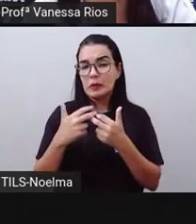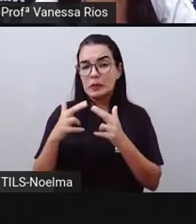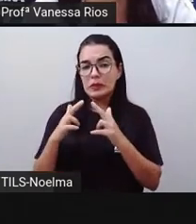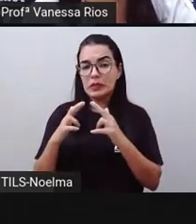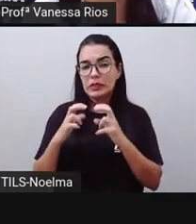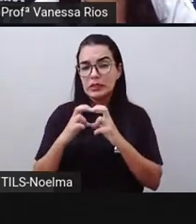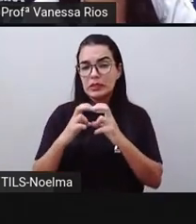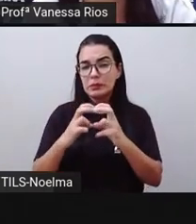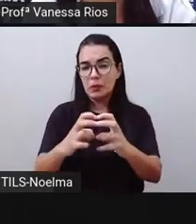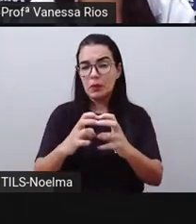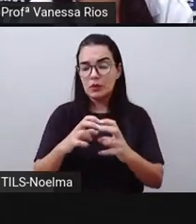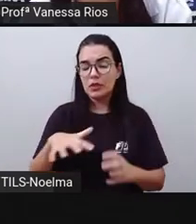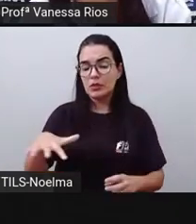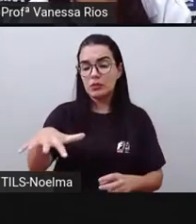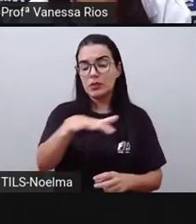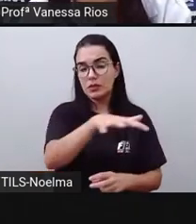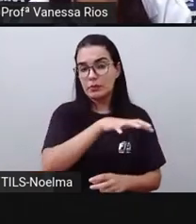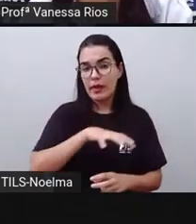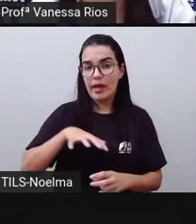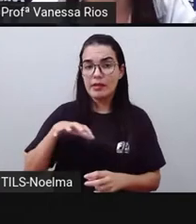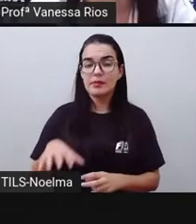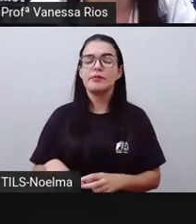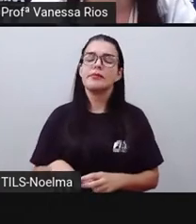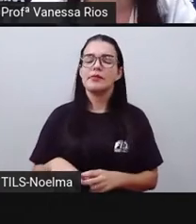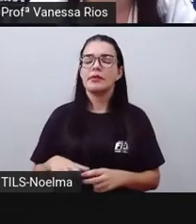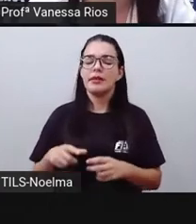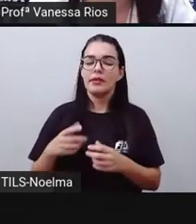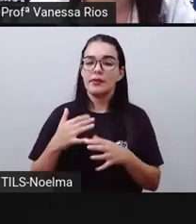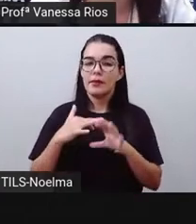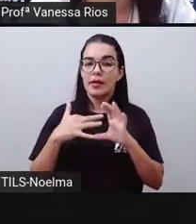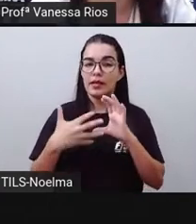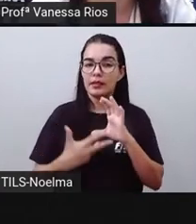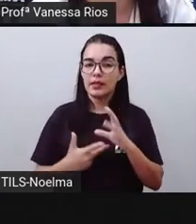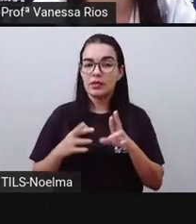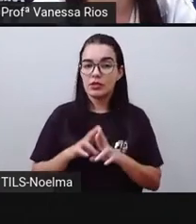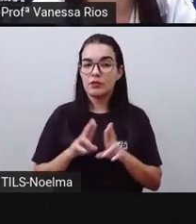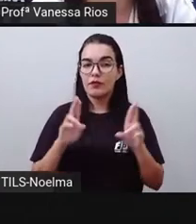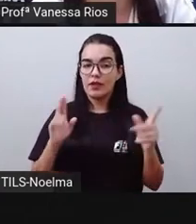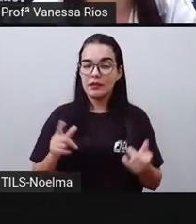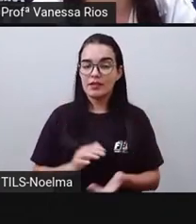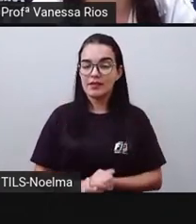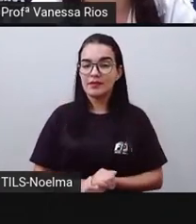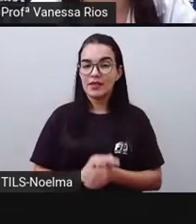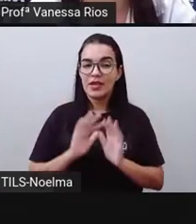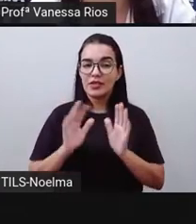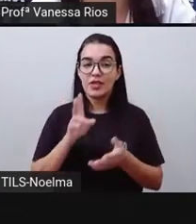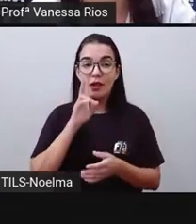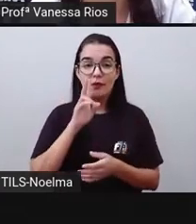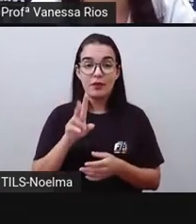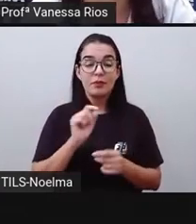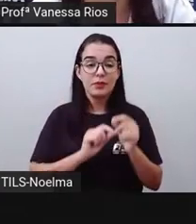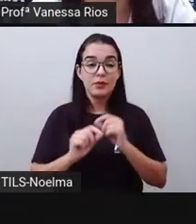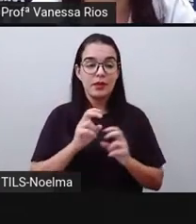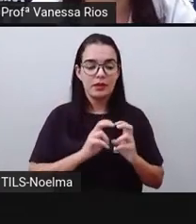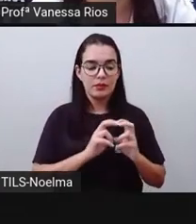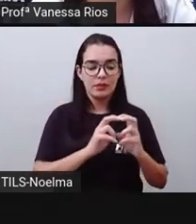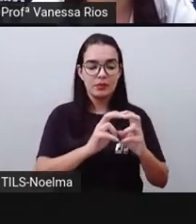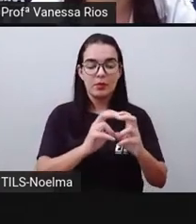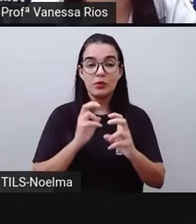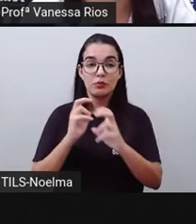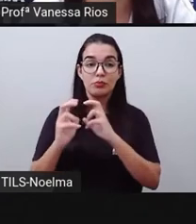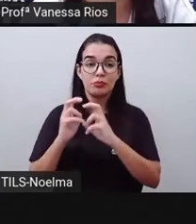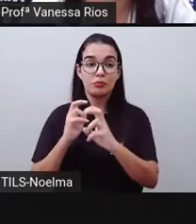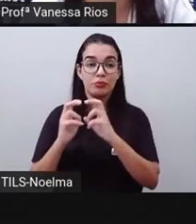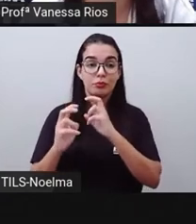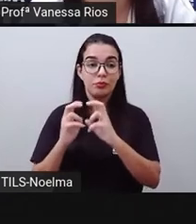características diferentes. E a gente estudou sobre os transportes ferroviários e